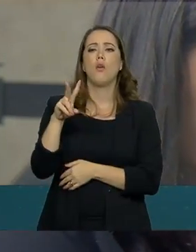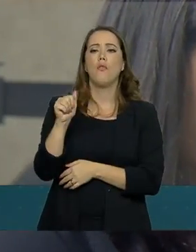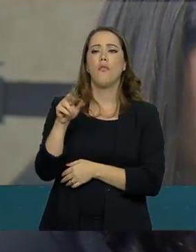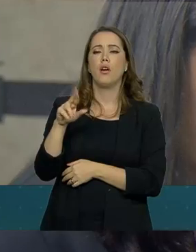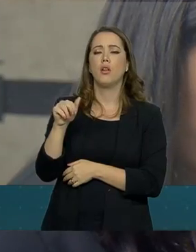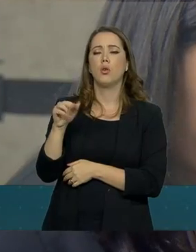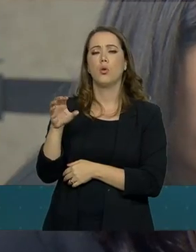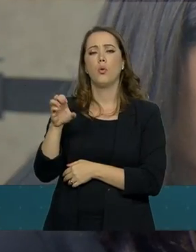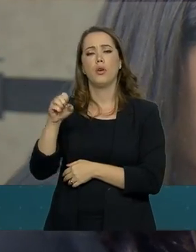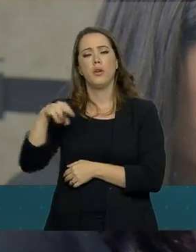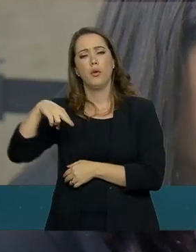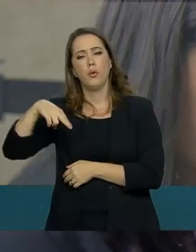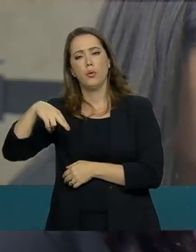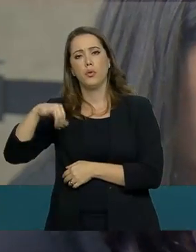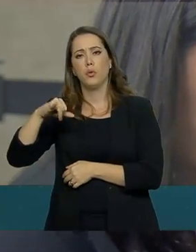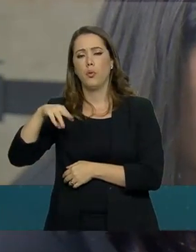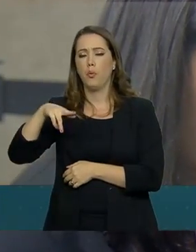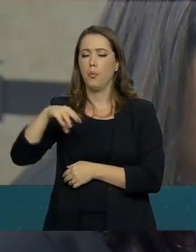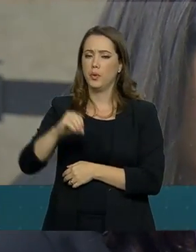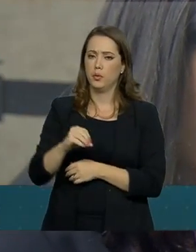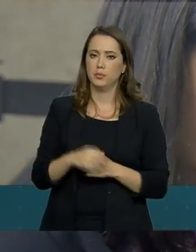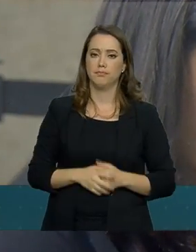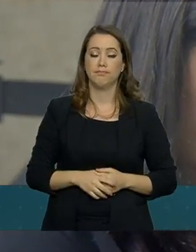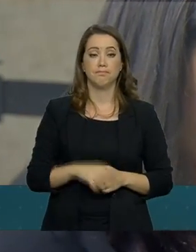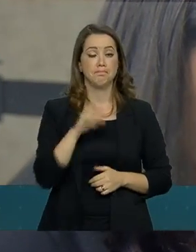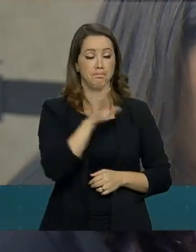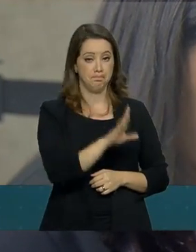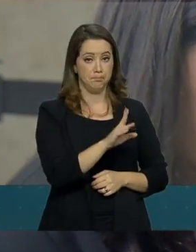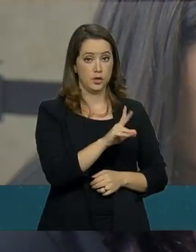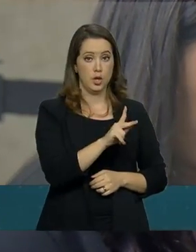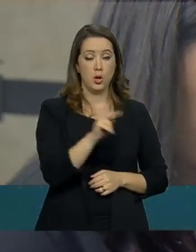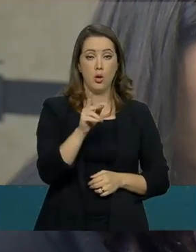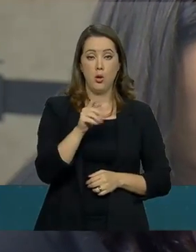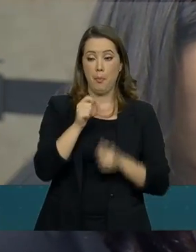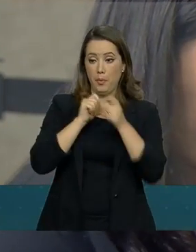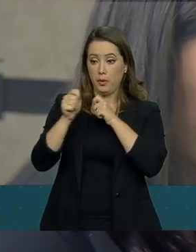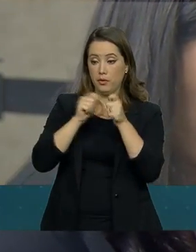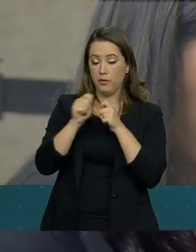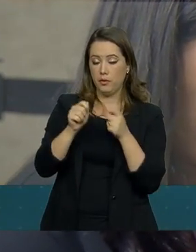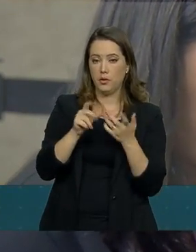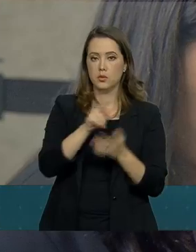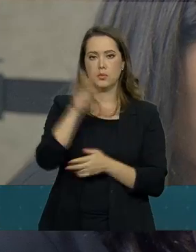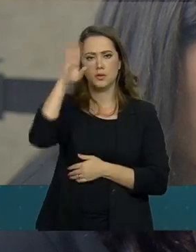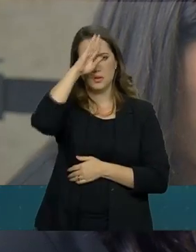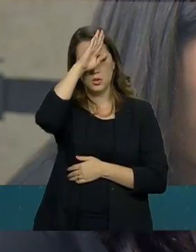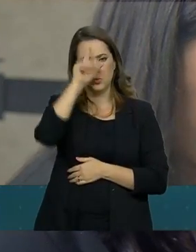Porta-voz, o presidente Bolsonaro, ele não tuita faz três dias.